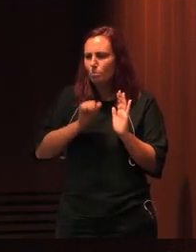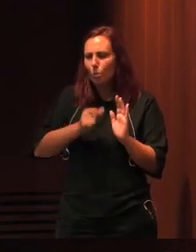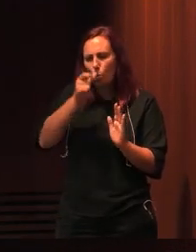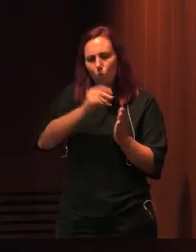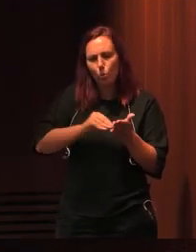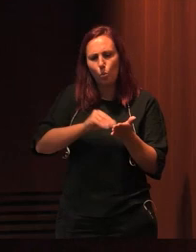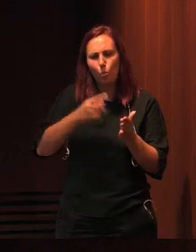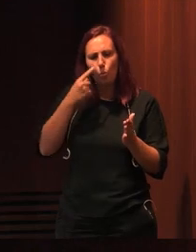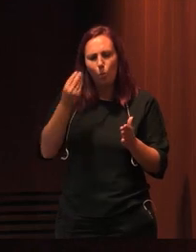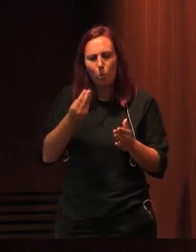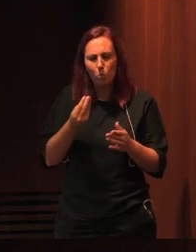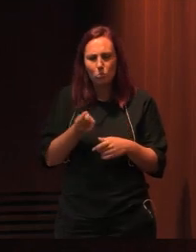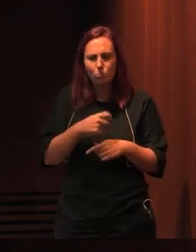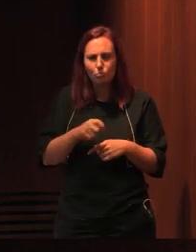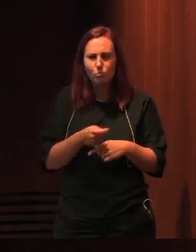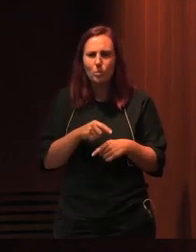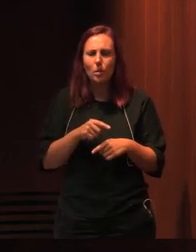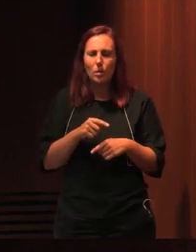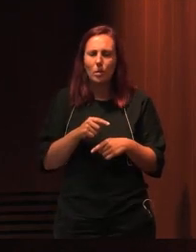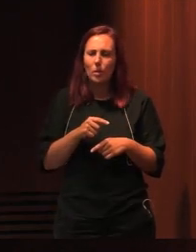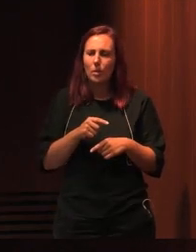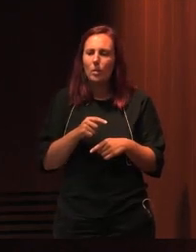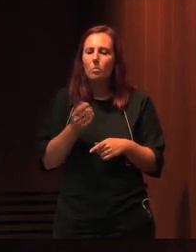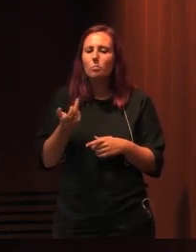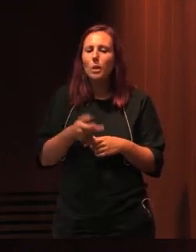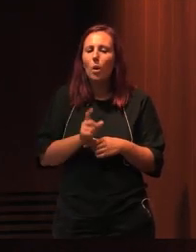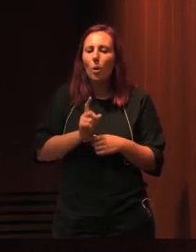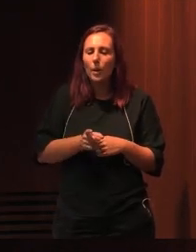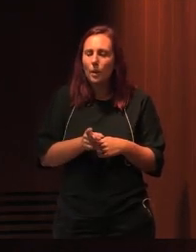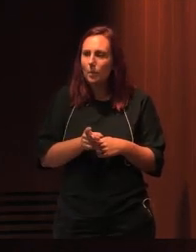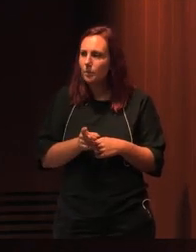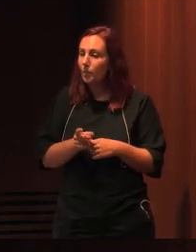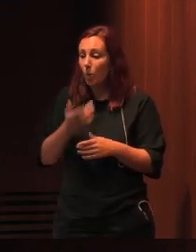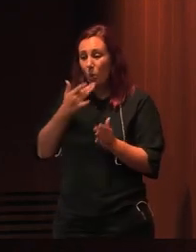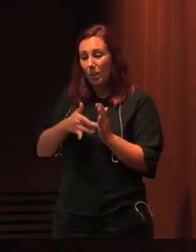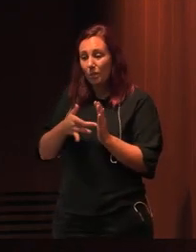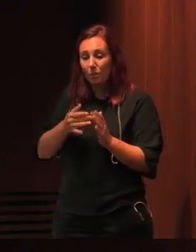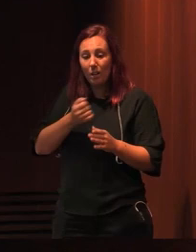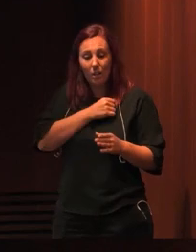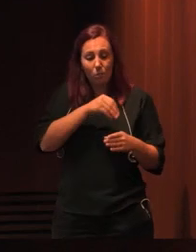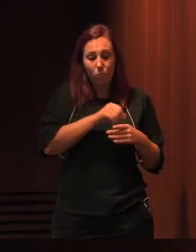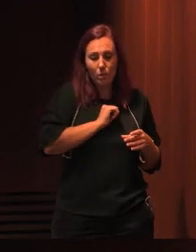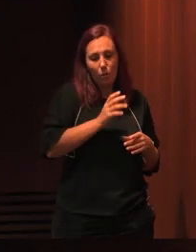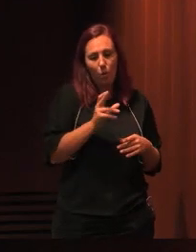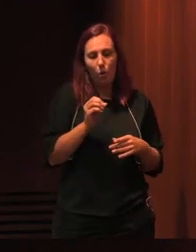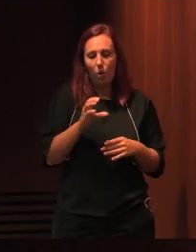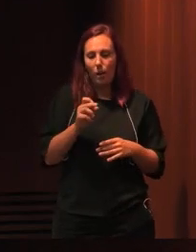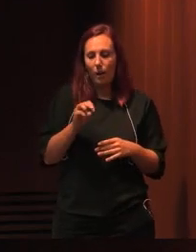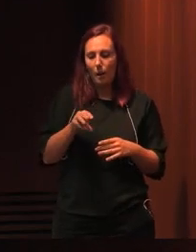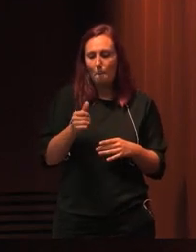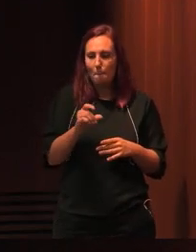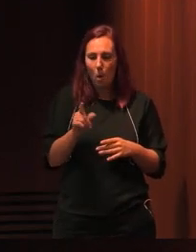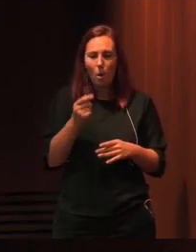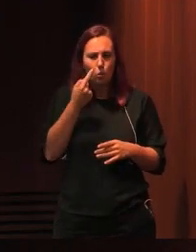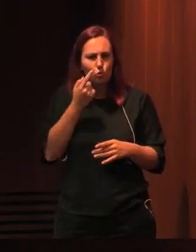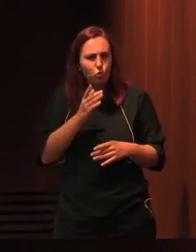conhecido no século XIX, Ponson de Uterrai. Acontecia que eu tinha esses livros em casa e, portanto, eu conhecia o rocambol. E também é verdade que eu não fazia a